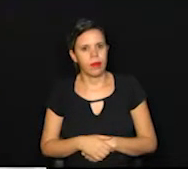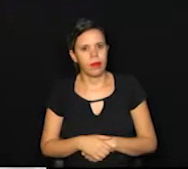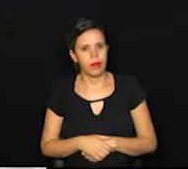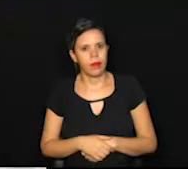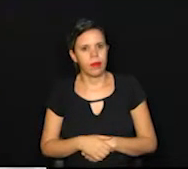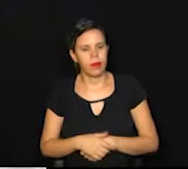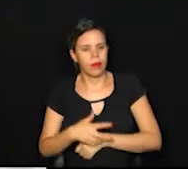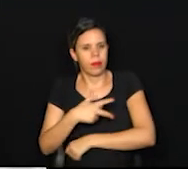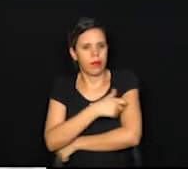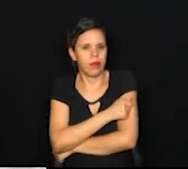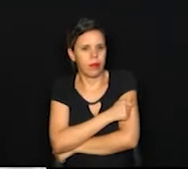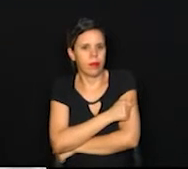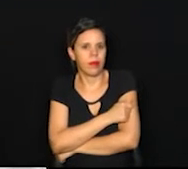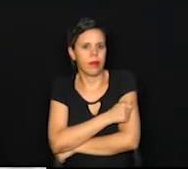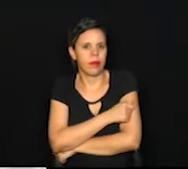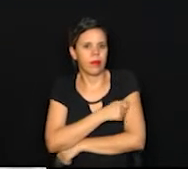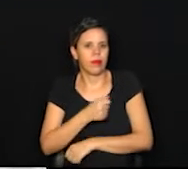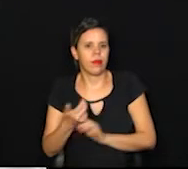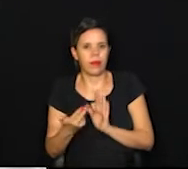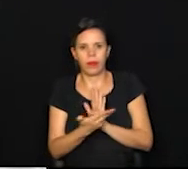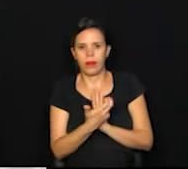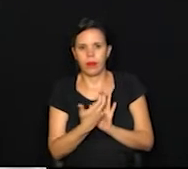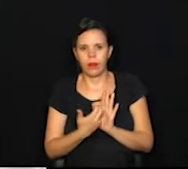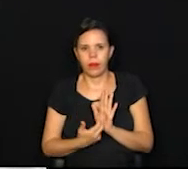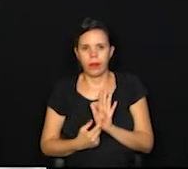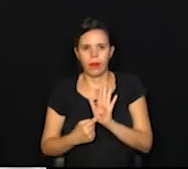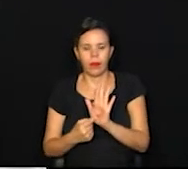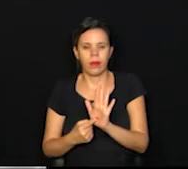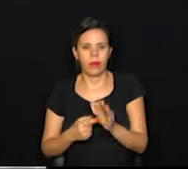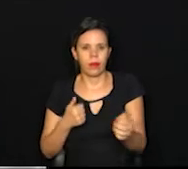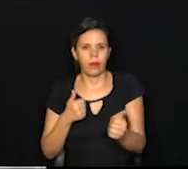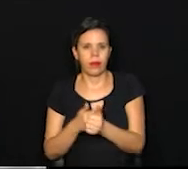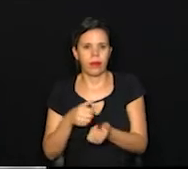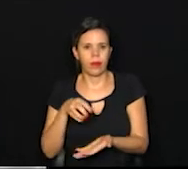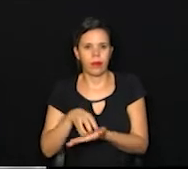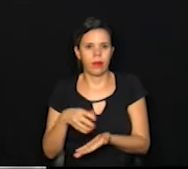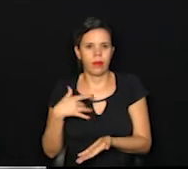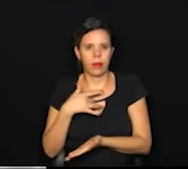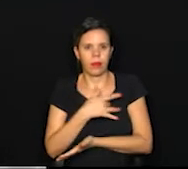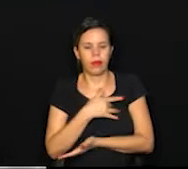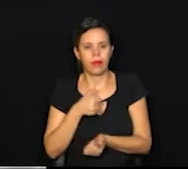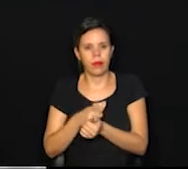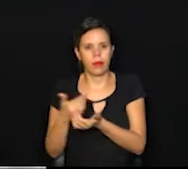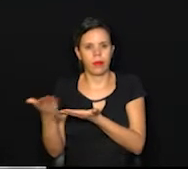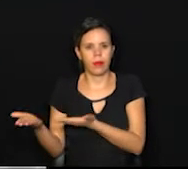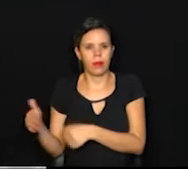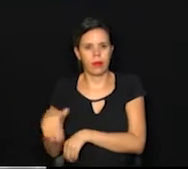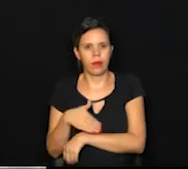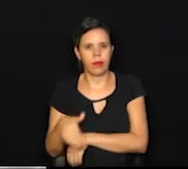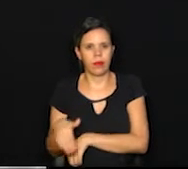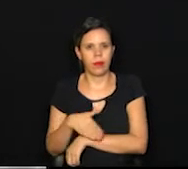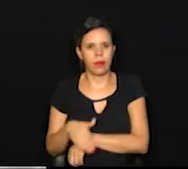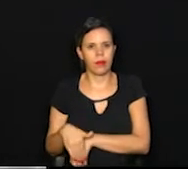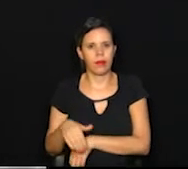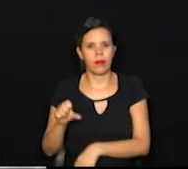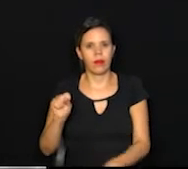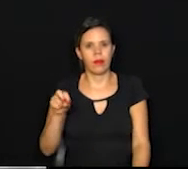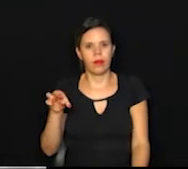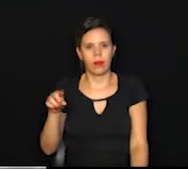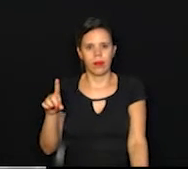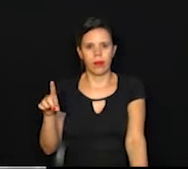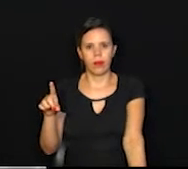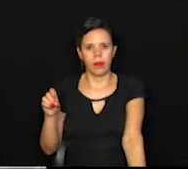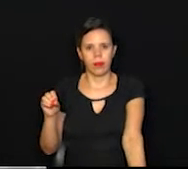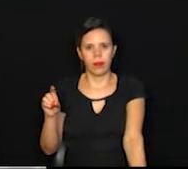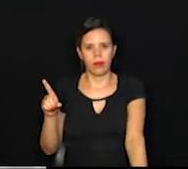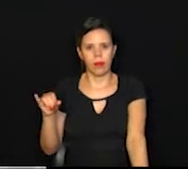seringa. Aqui, olha, ele apareceu. Aqui perto, o centro de saúde mais perto é o centro de saúde Santa Odila,